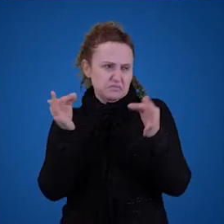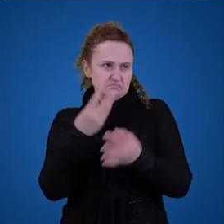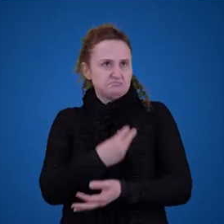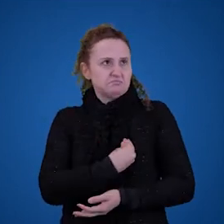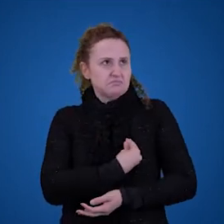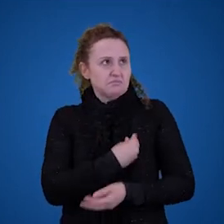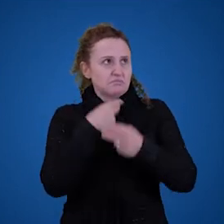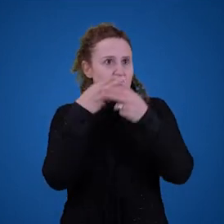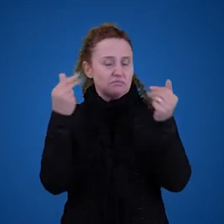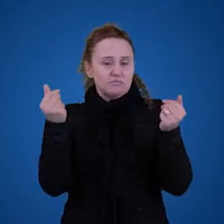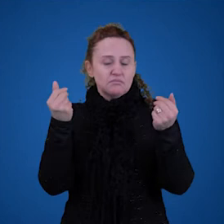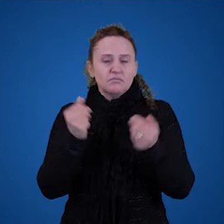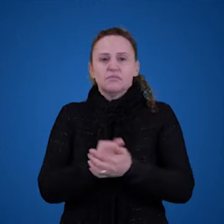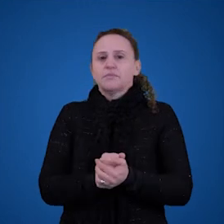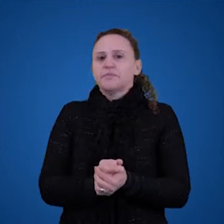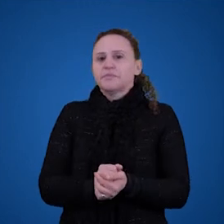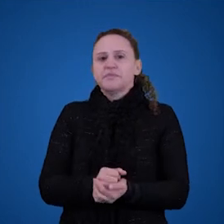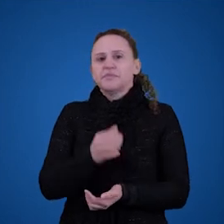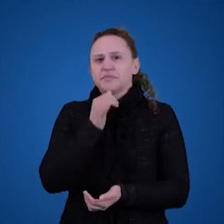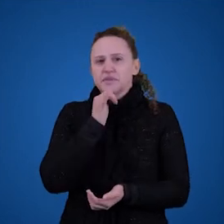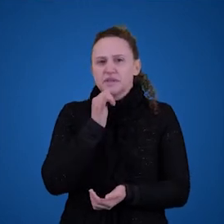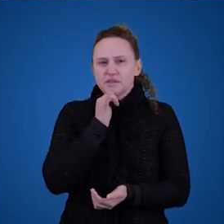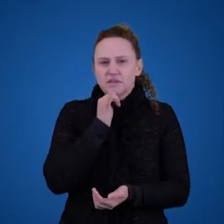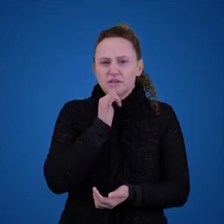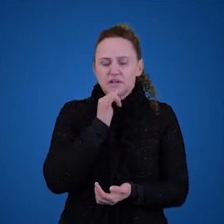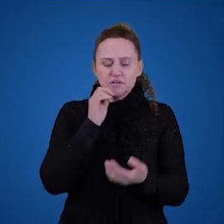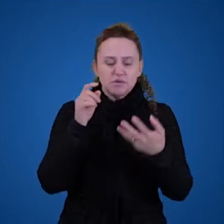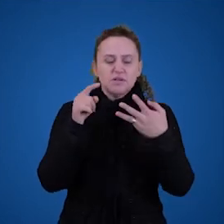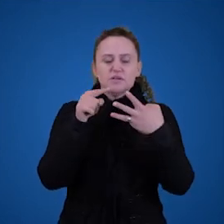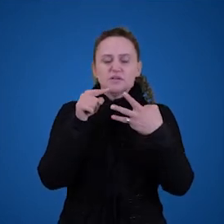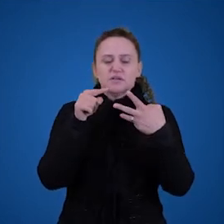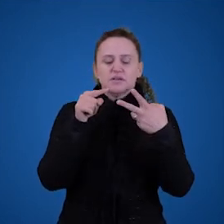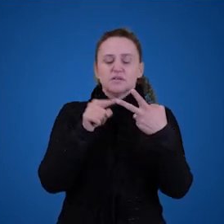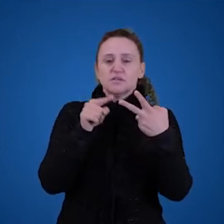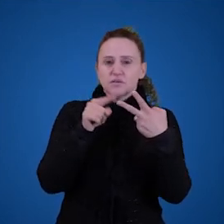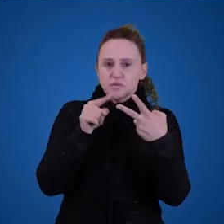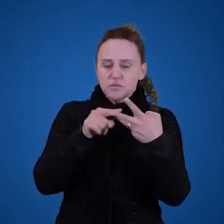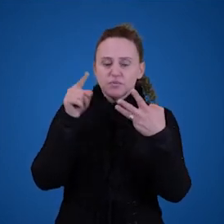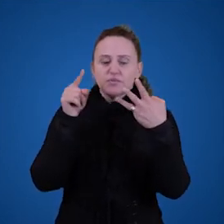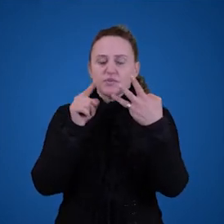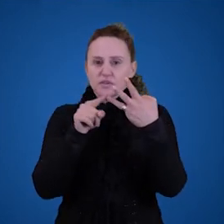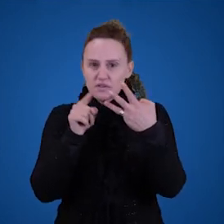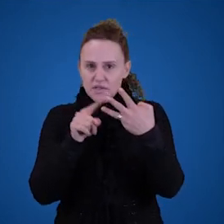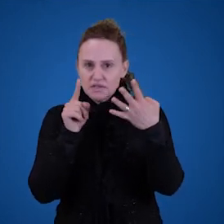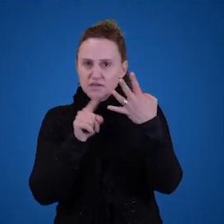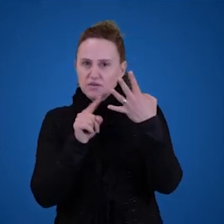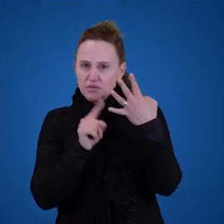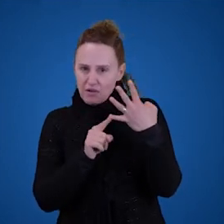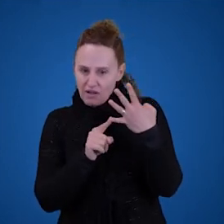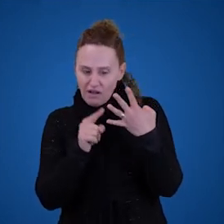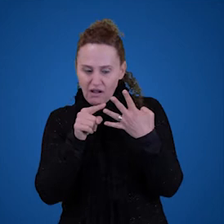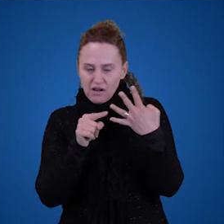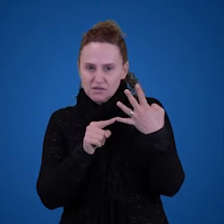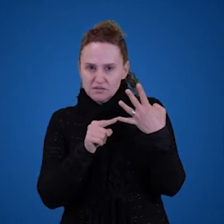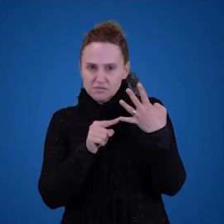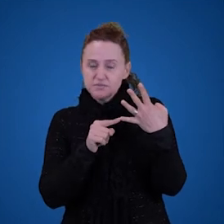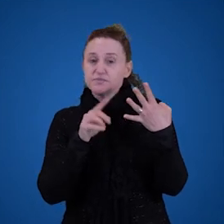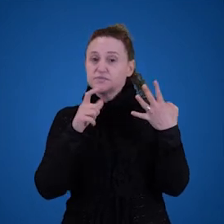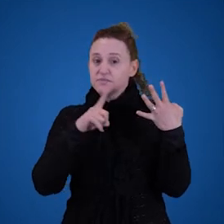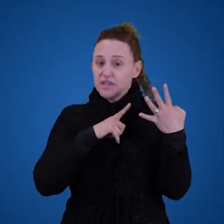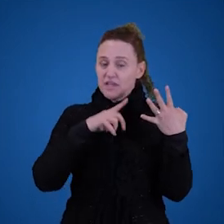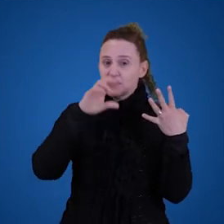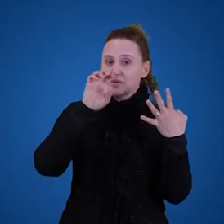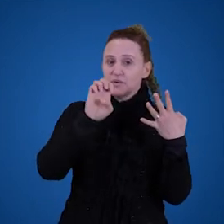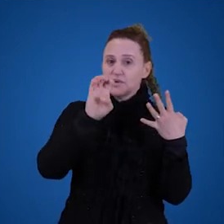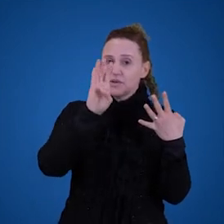terceiro e o quarto quebra-cabeças, vocês podem consultar no e-book, né, os dois últimos, eles estão relacionados